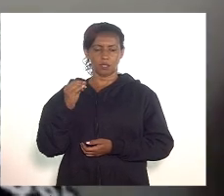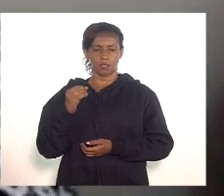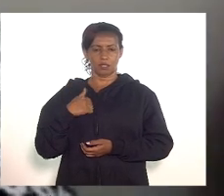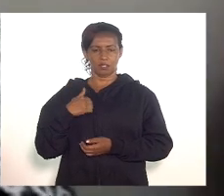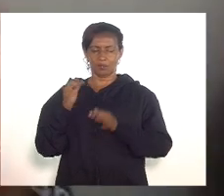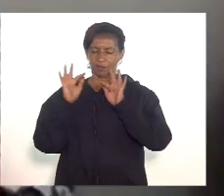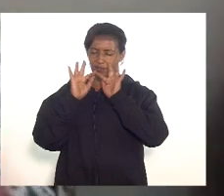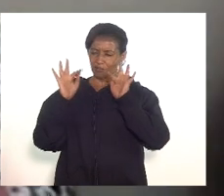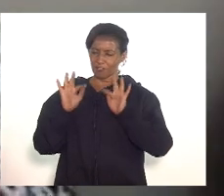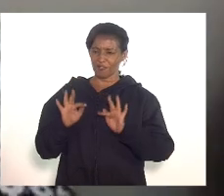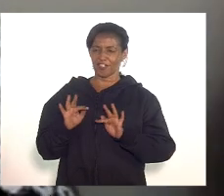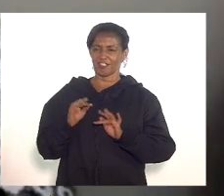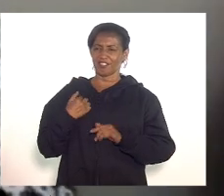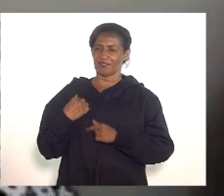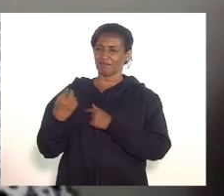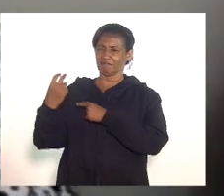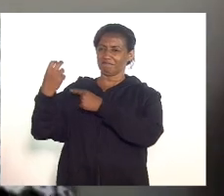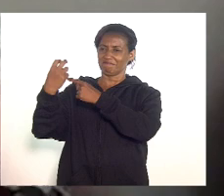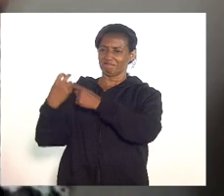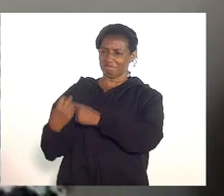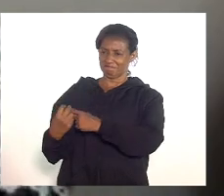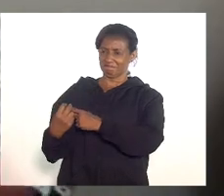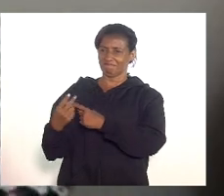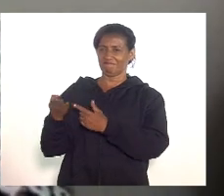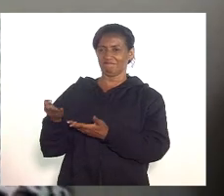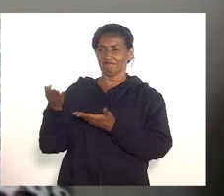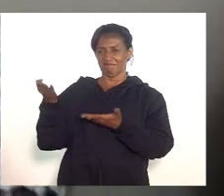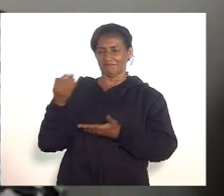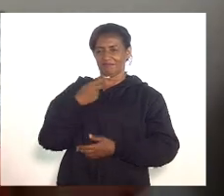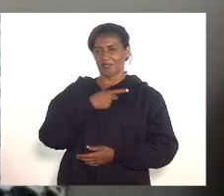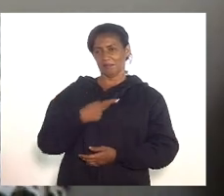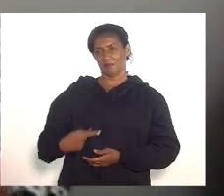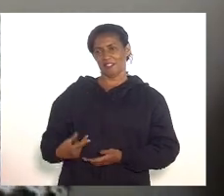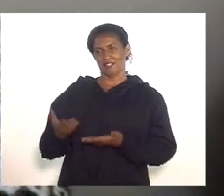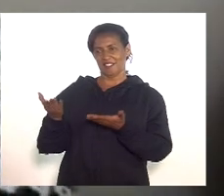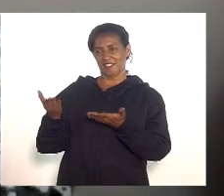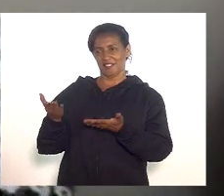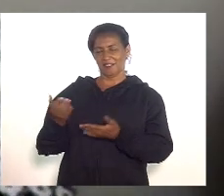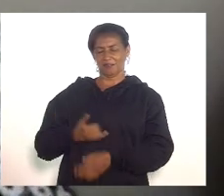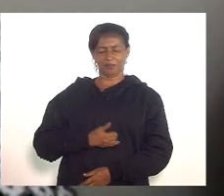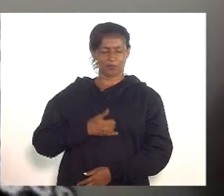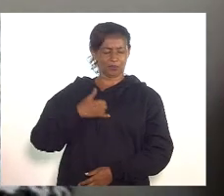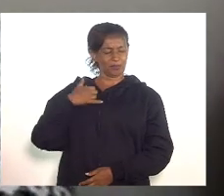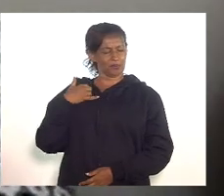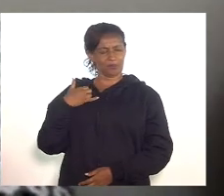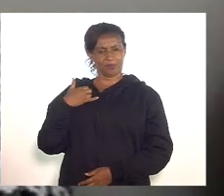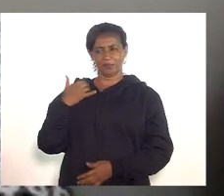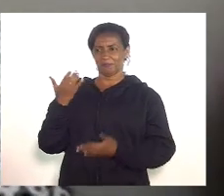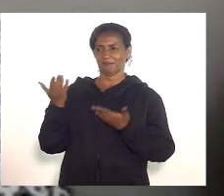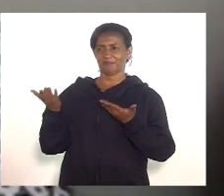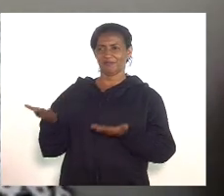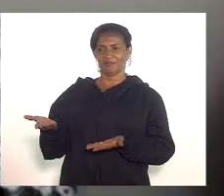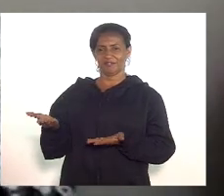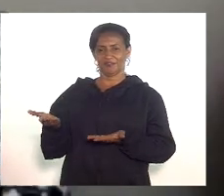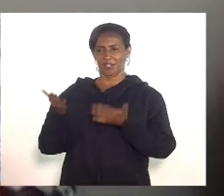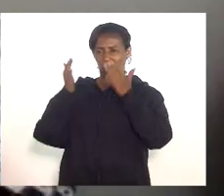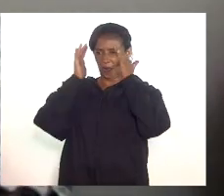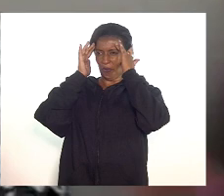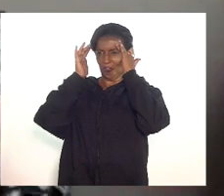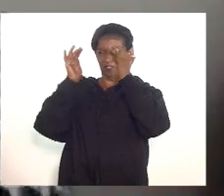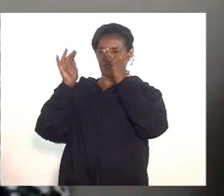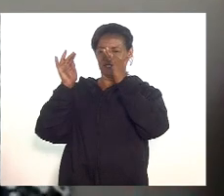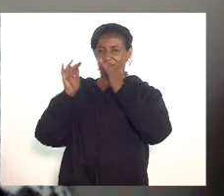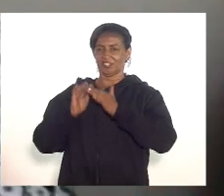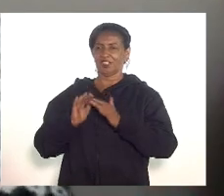feliz de vê-la sentada nessa cadeira como nossa presidente muito nos honra a sua posição hoje aqui acho que